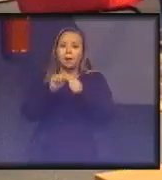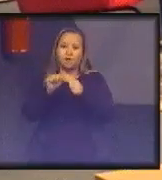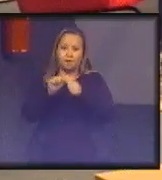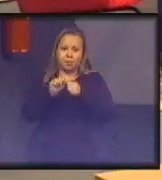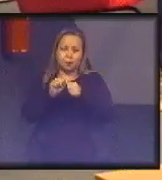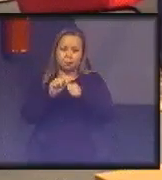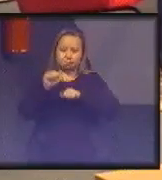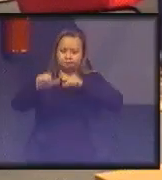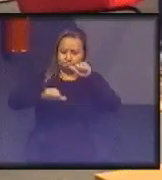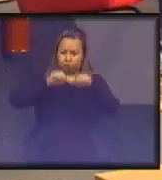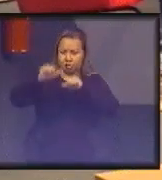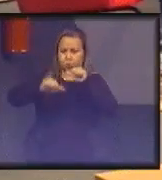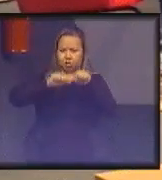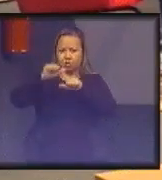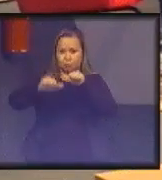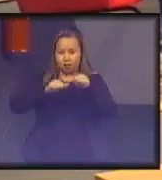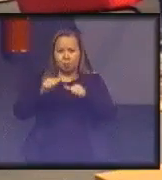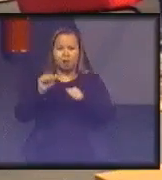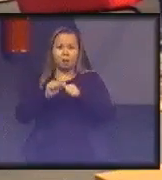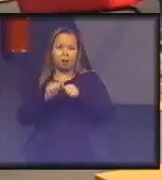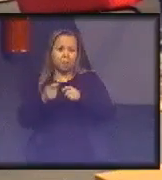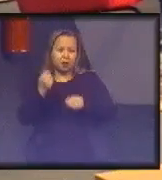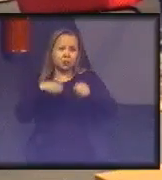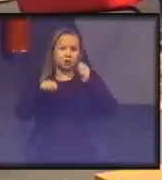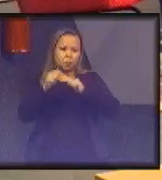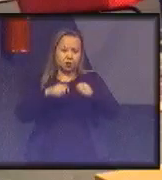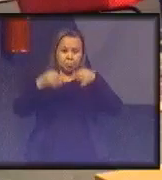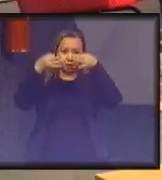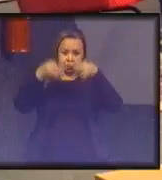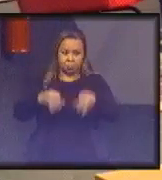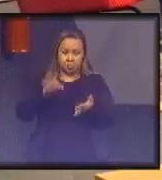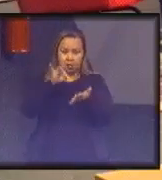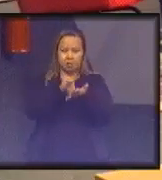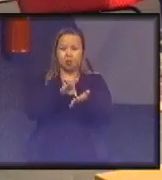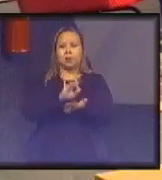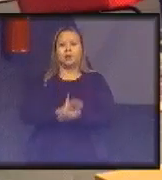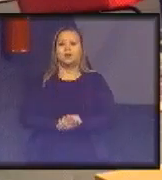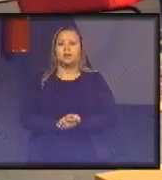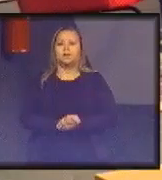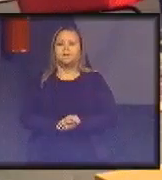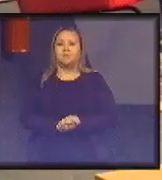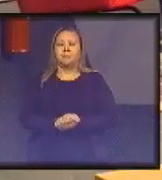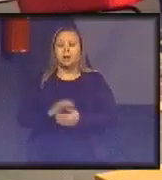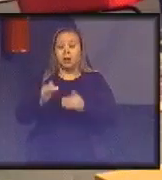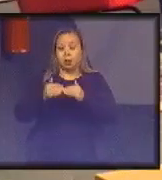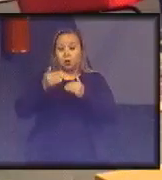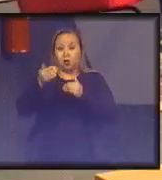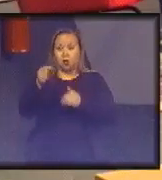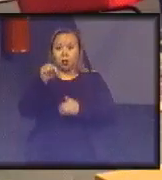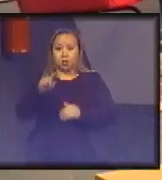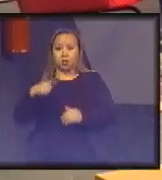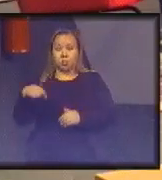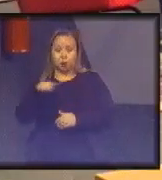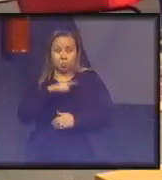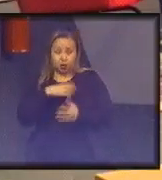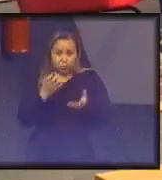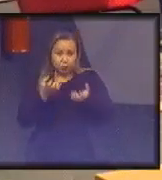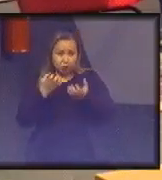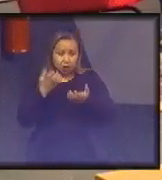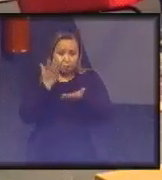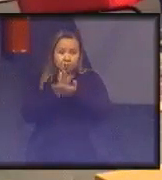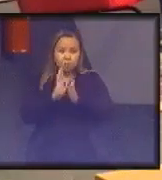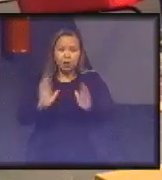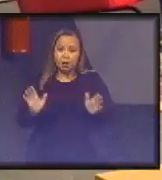fazendo uma economia mais produtiva, mais eficiente, mais efetiva. Além disso, a gente quer derrubar o